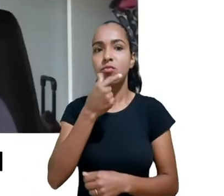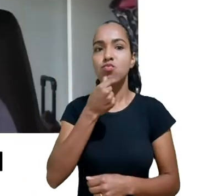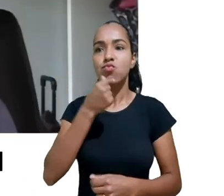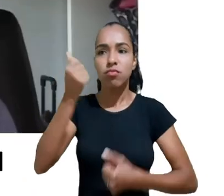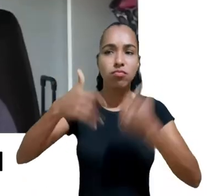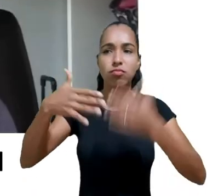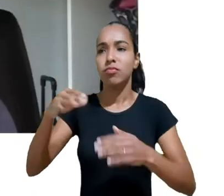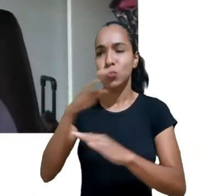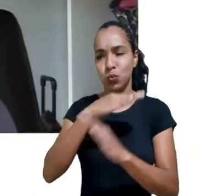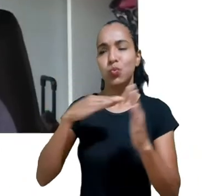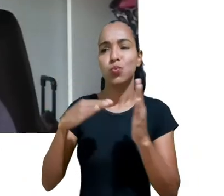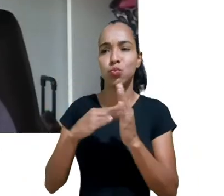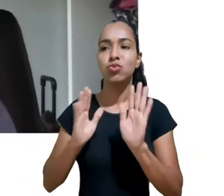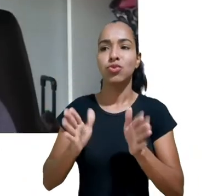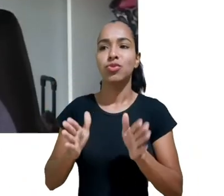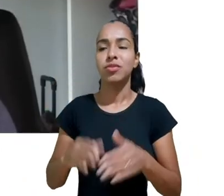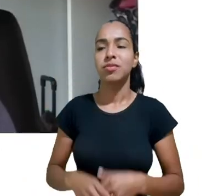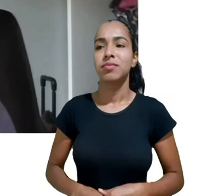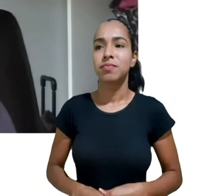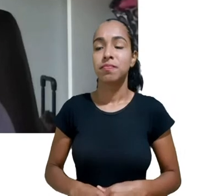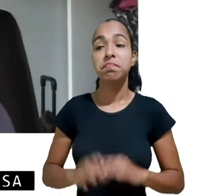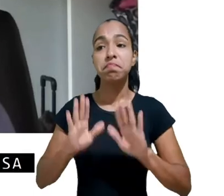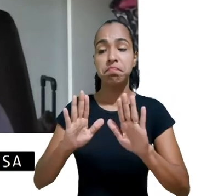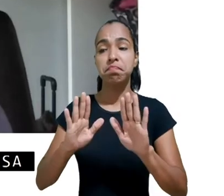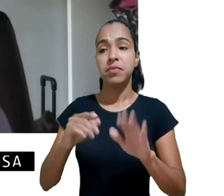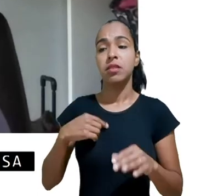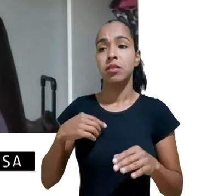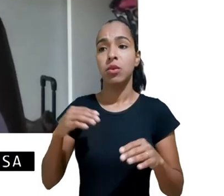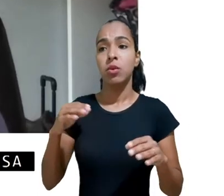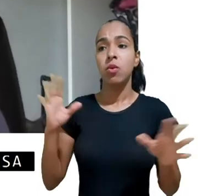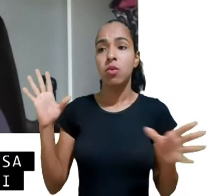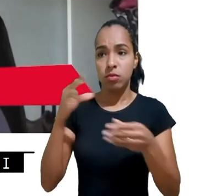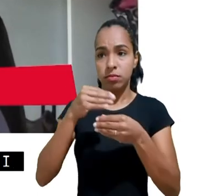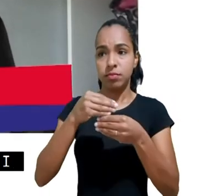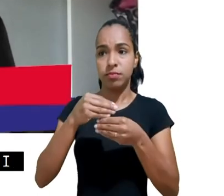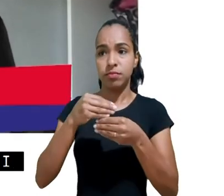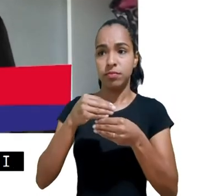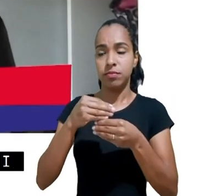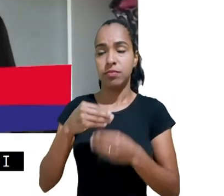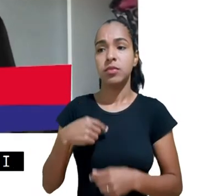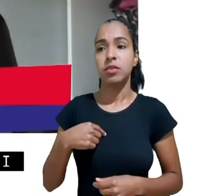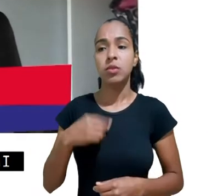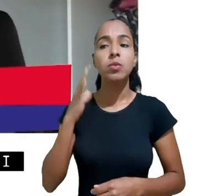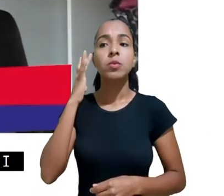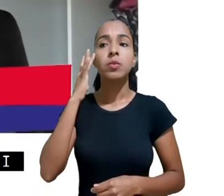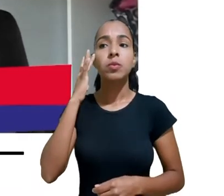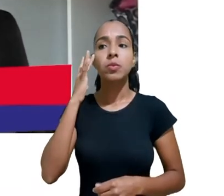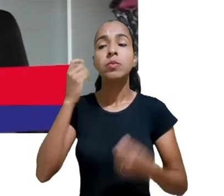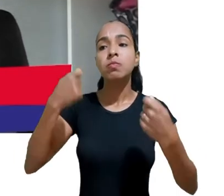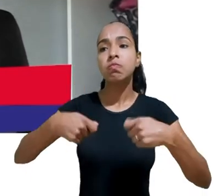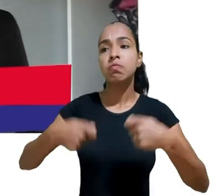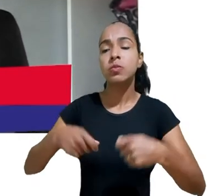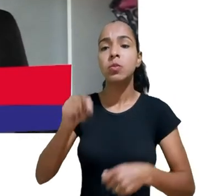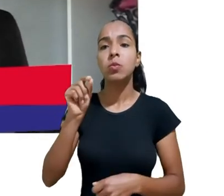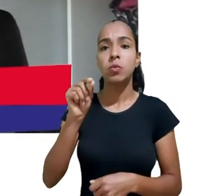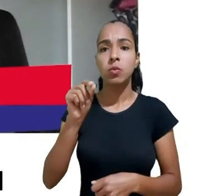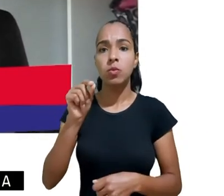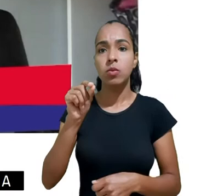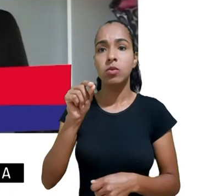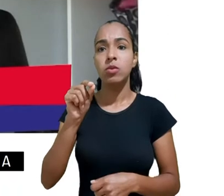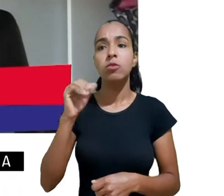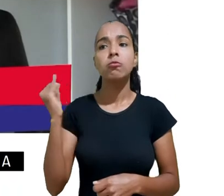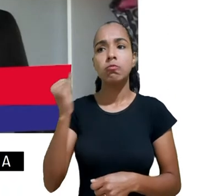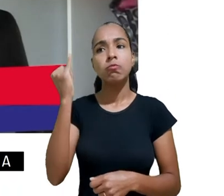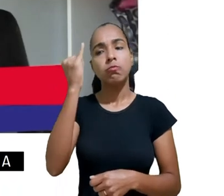que nós precisamos uma medida concreta a se fazer já para começar a criação disso é